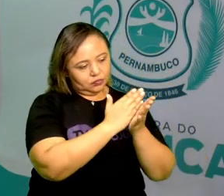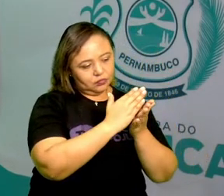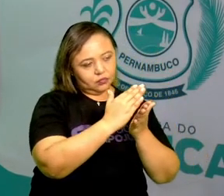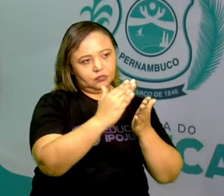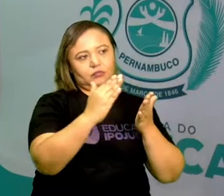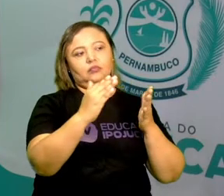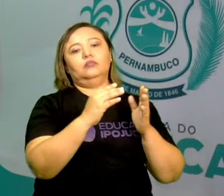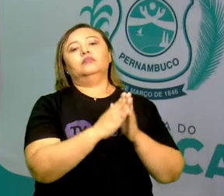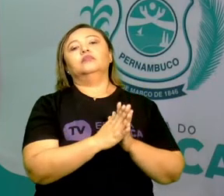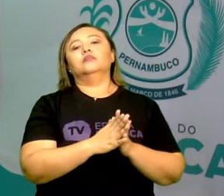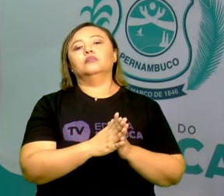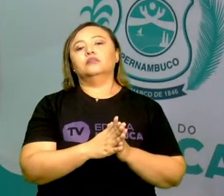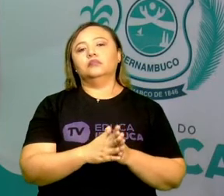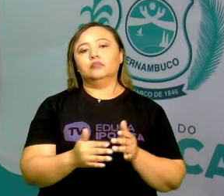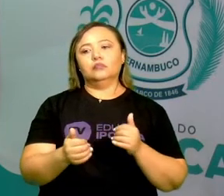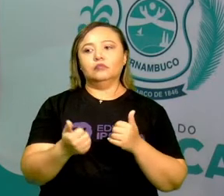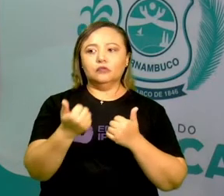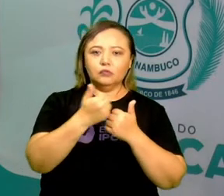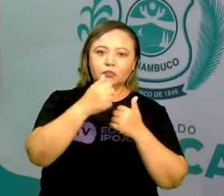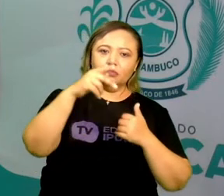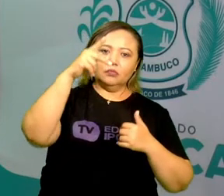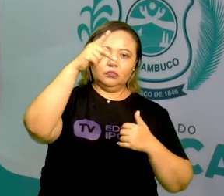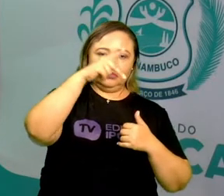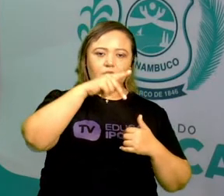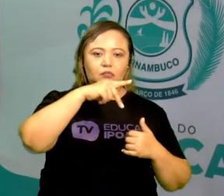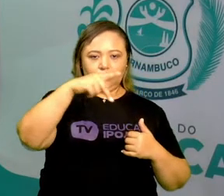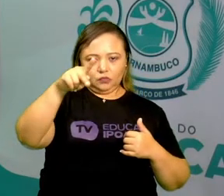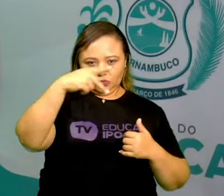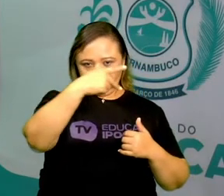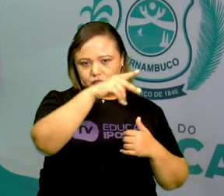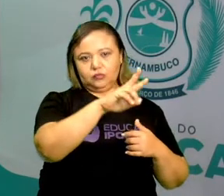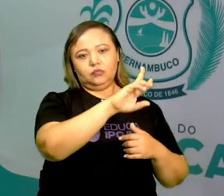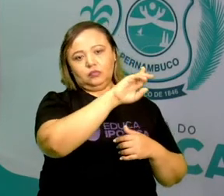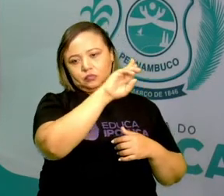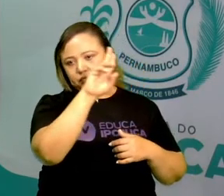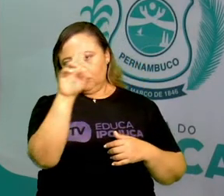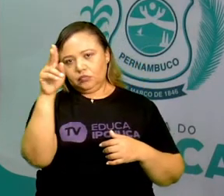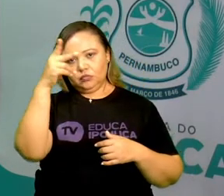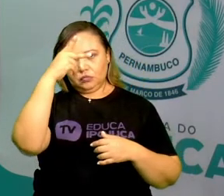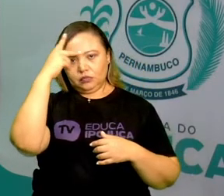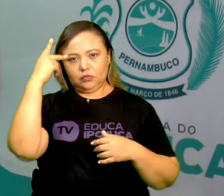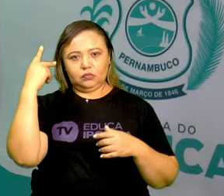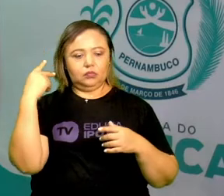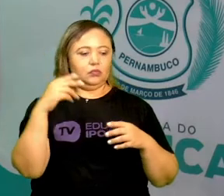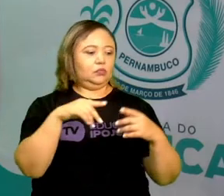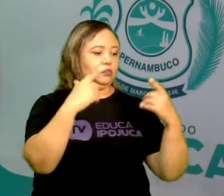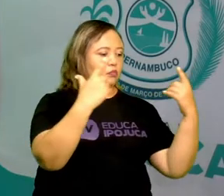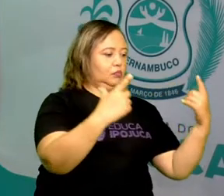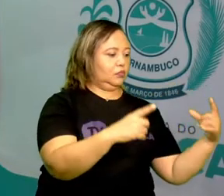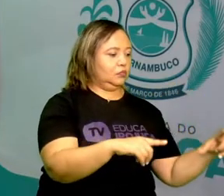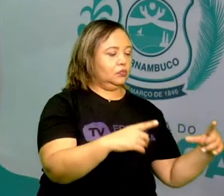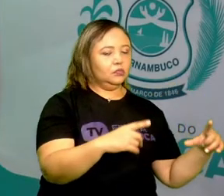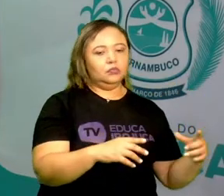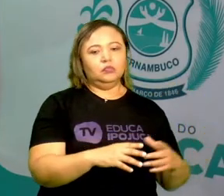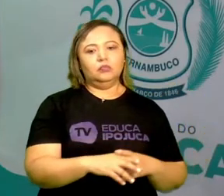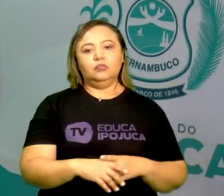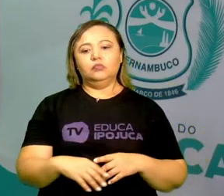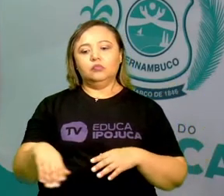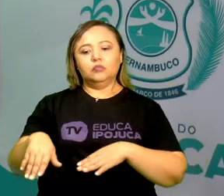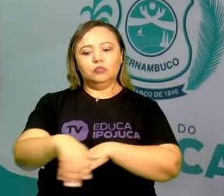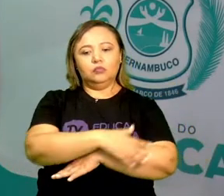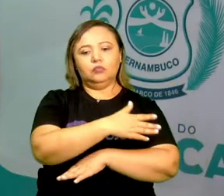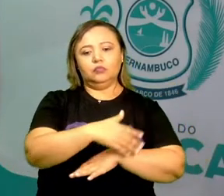de substantivo próprio, seja ele nome de pessoa, nome atribuído a um lugar, a uma